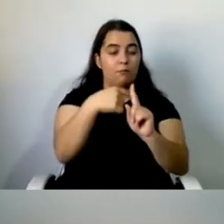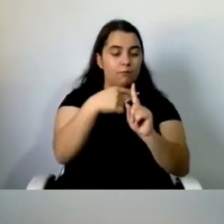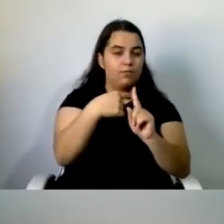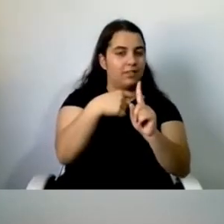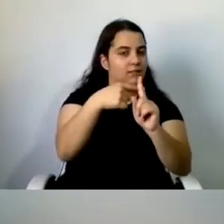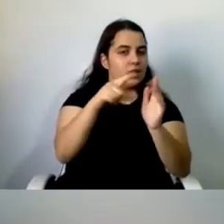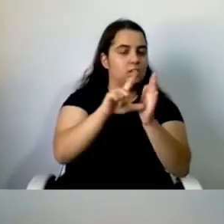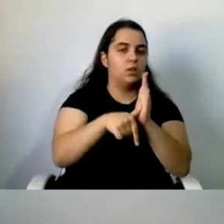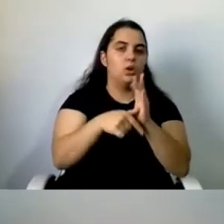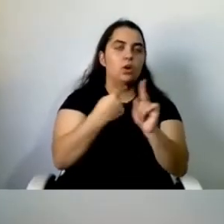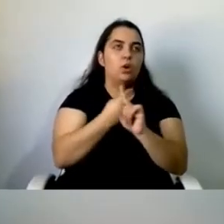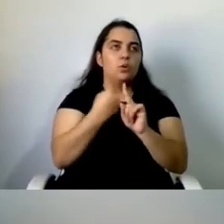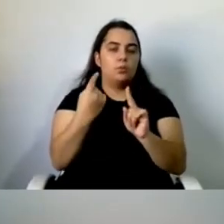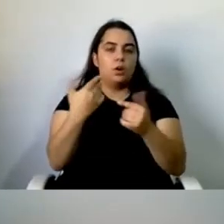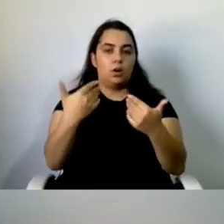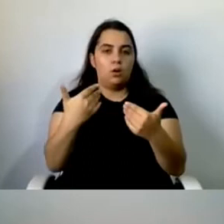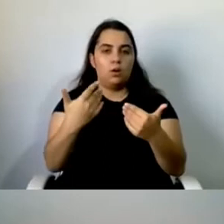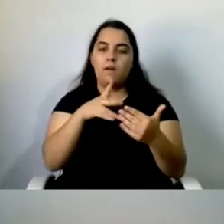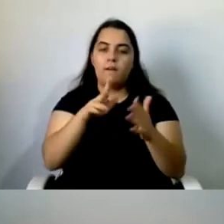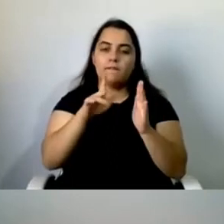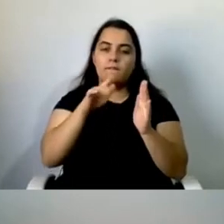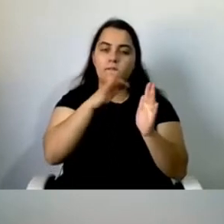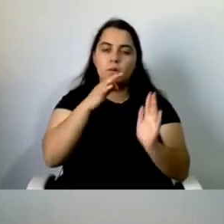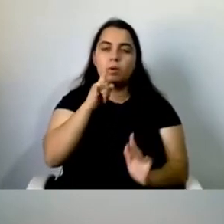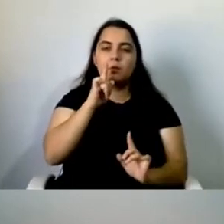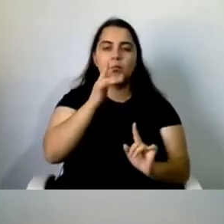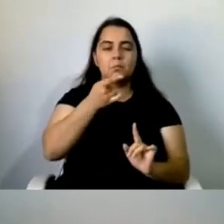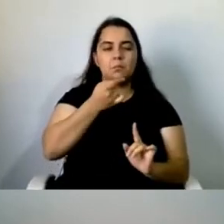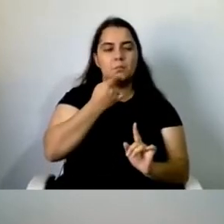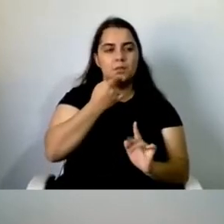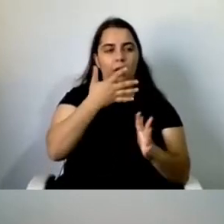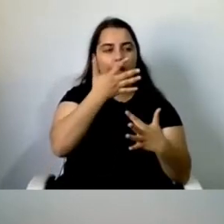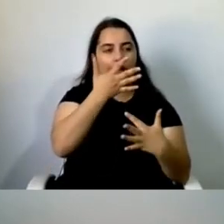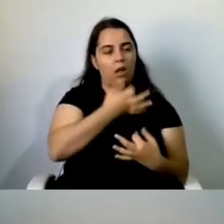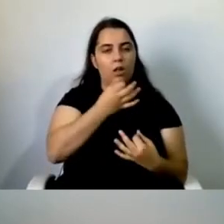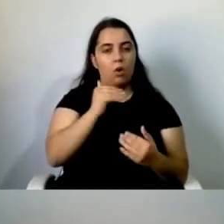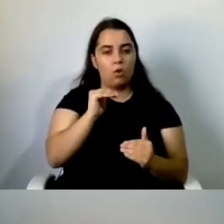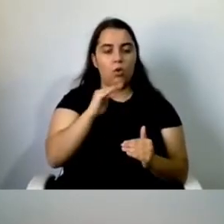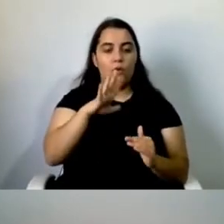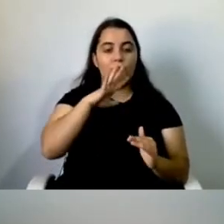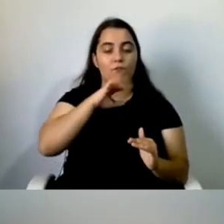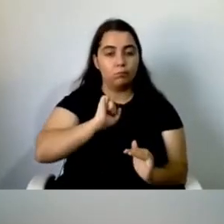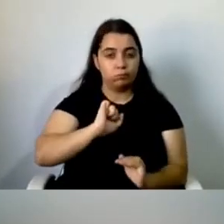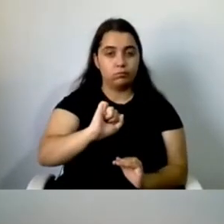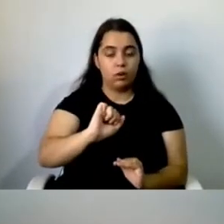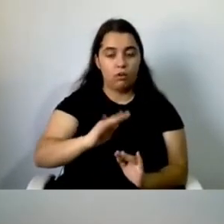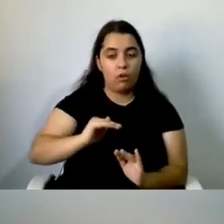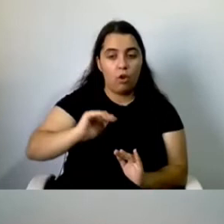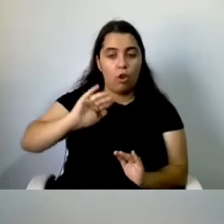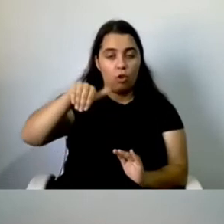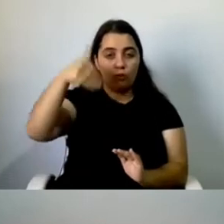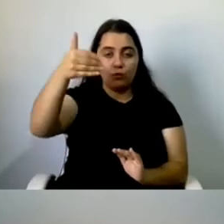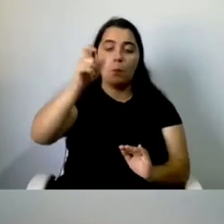começou a acreditar que o futuro dos seus filhos tinha continuidade